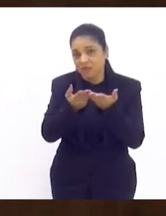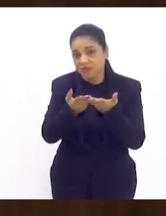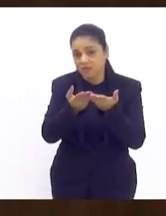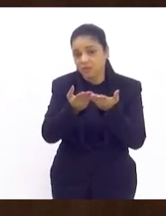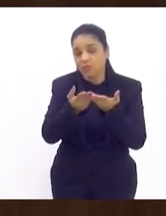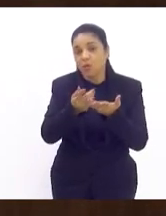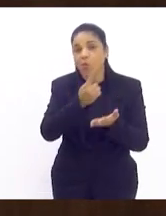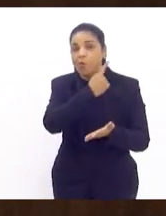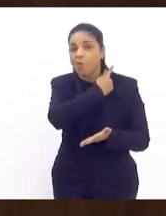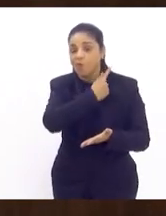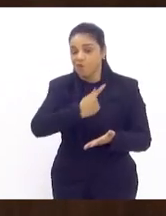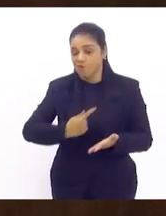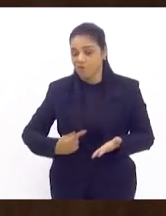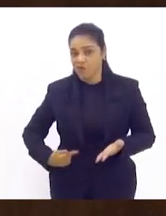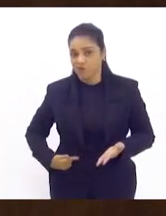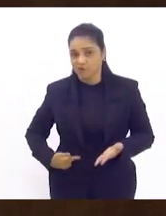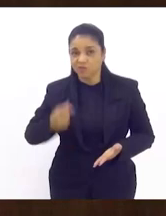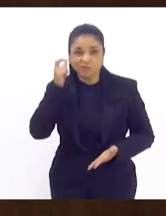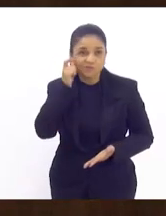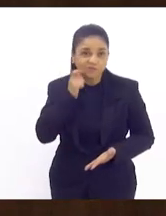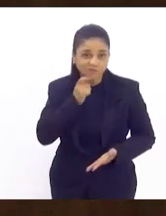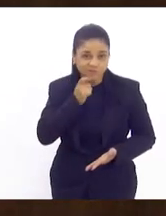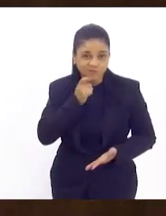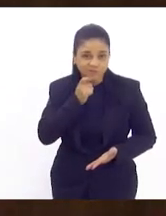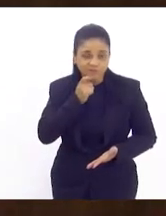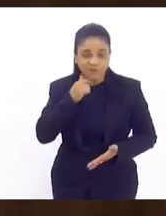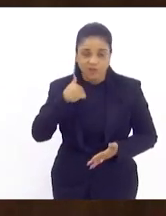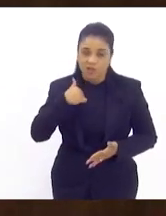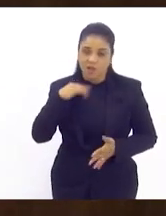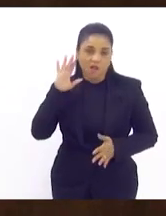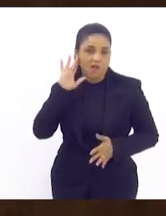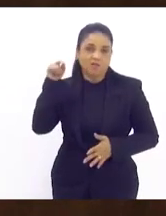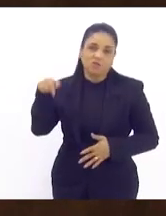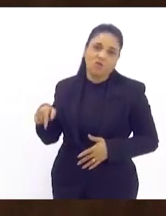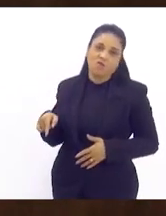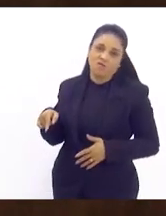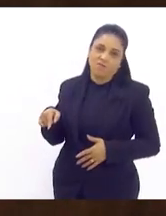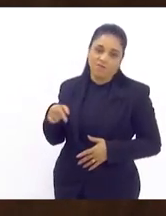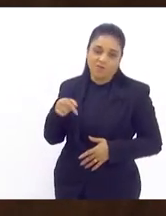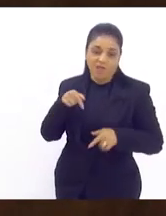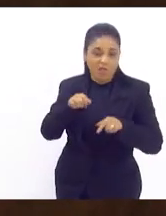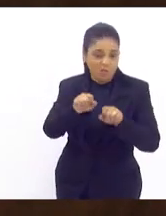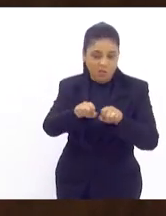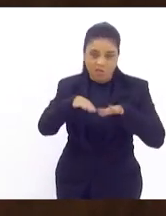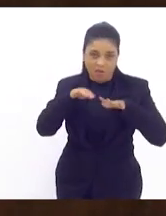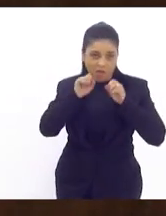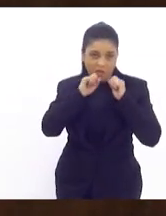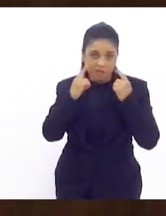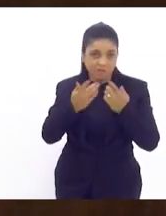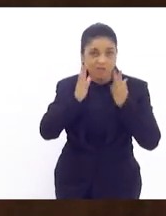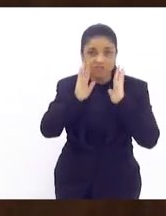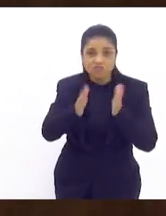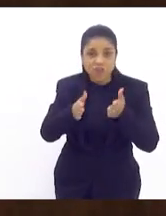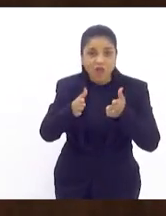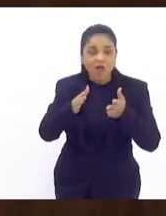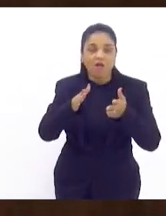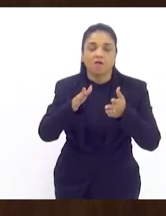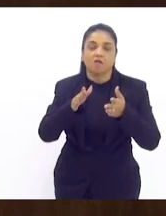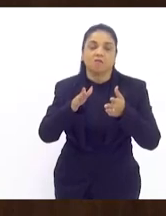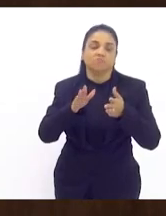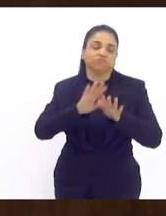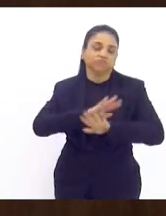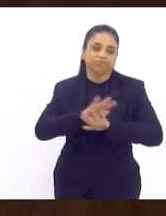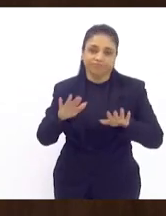do governador agora não cabe mais a nós então agora cabe ao governador do Estado resolver essa